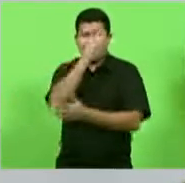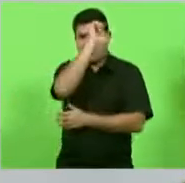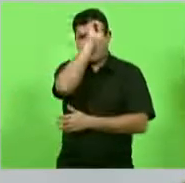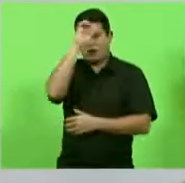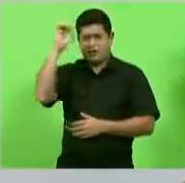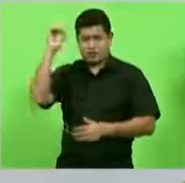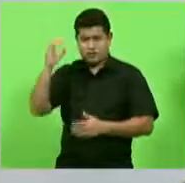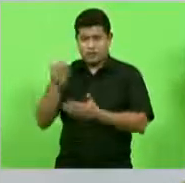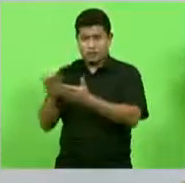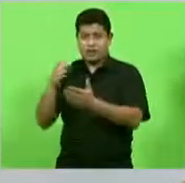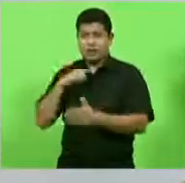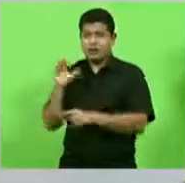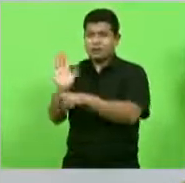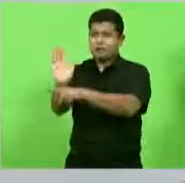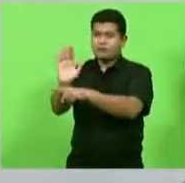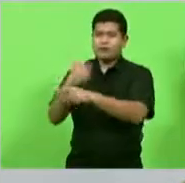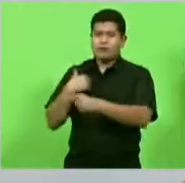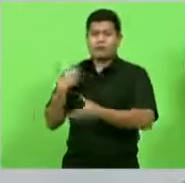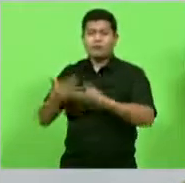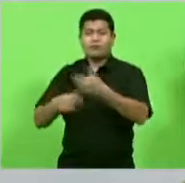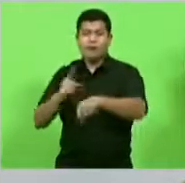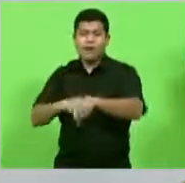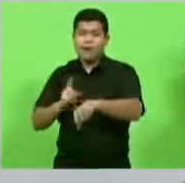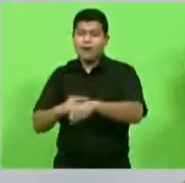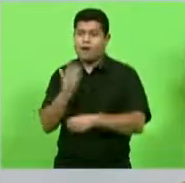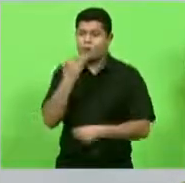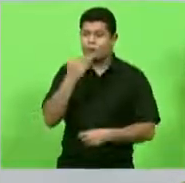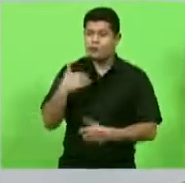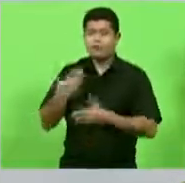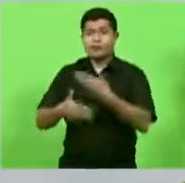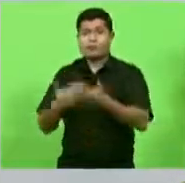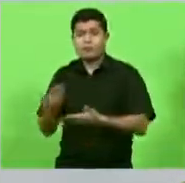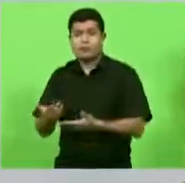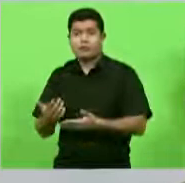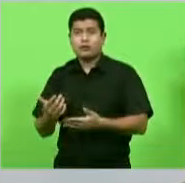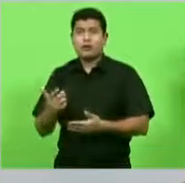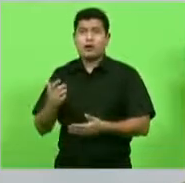do filminho a hora do lanchinho e a hora do soninho